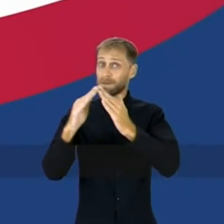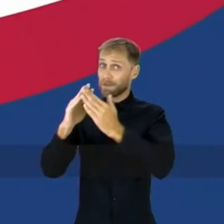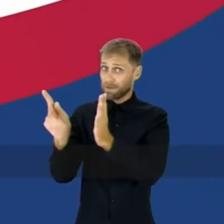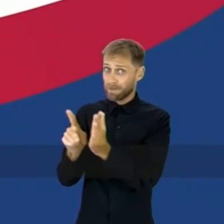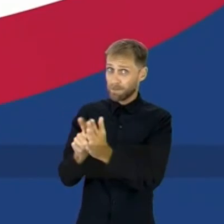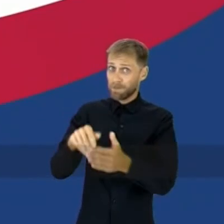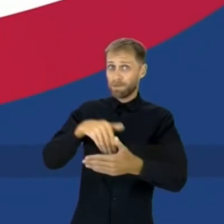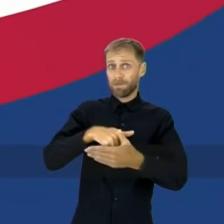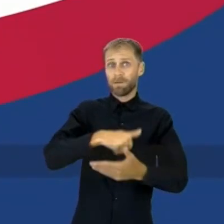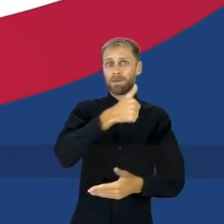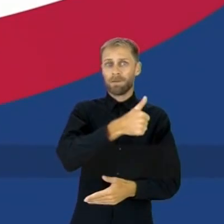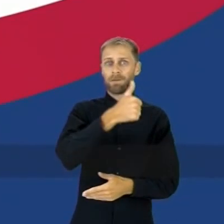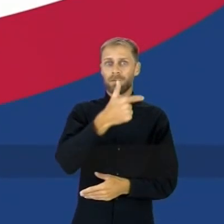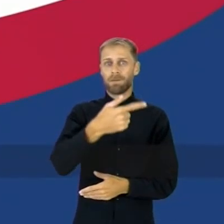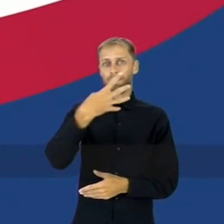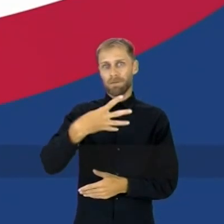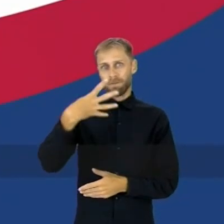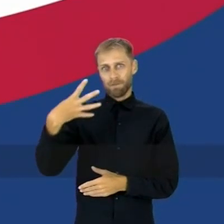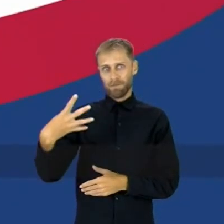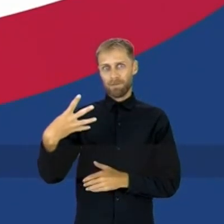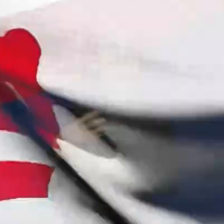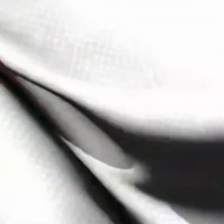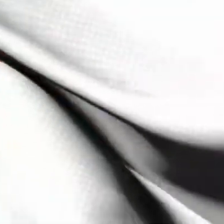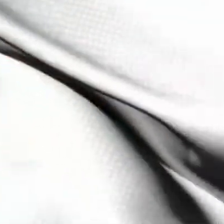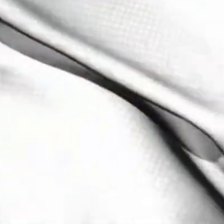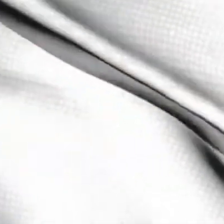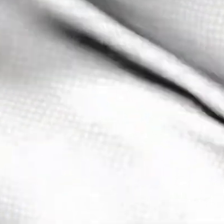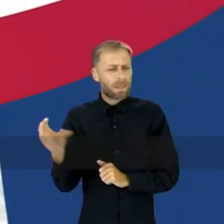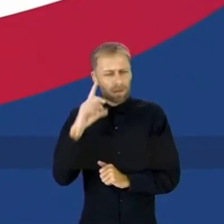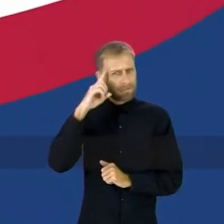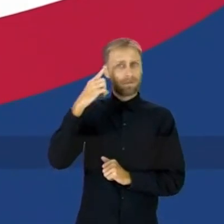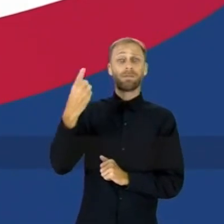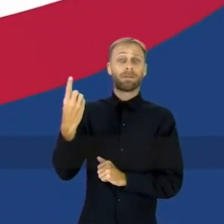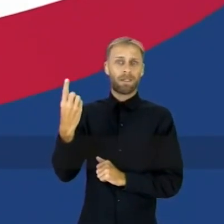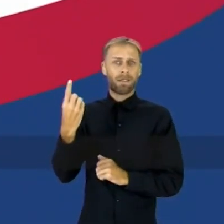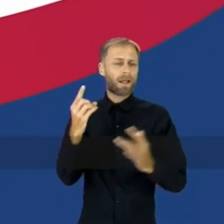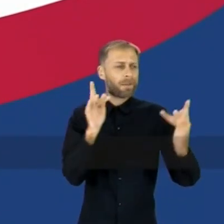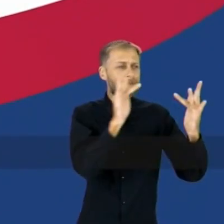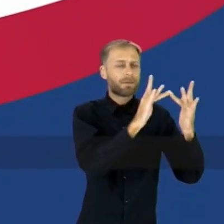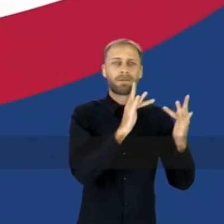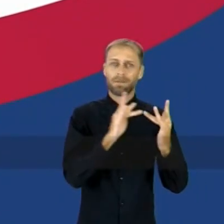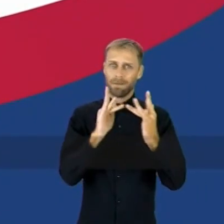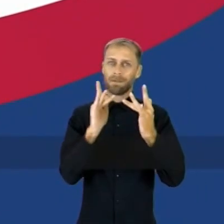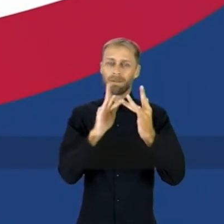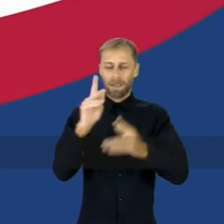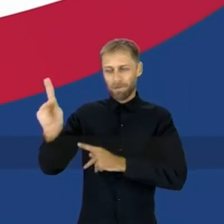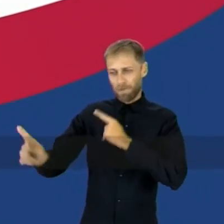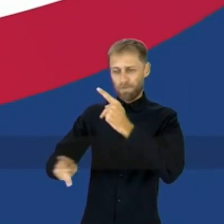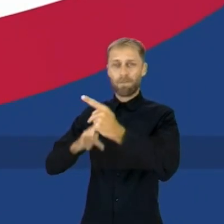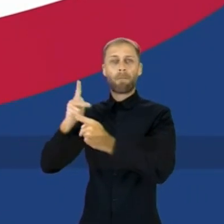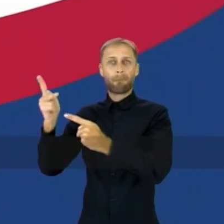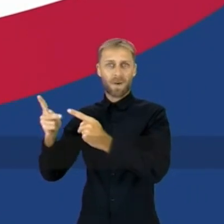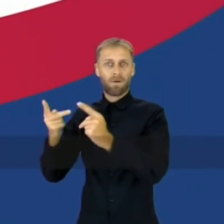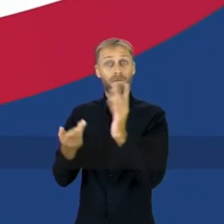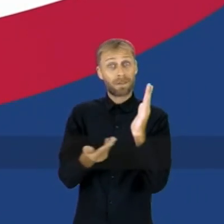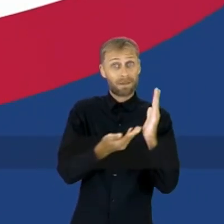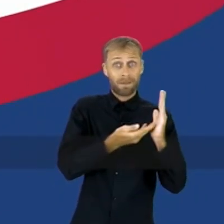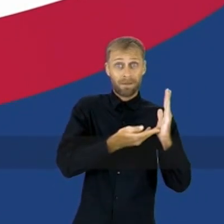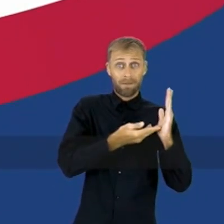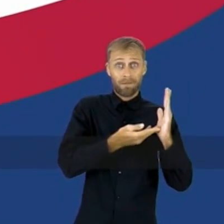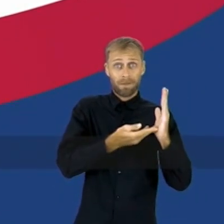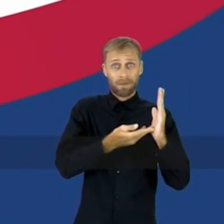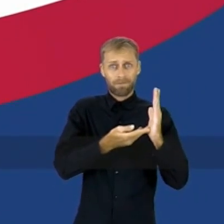própria Vote 1244 Vanderlei 10 Novas ideias Sem duelo de ligação entre o nosso povo e a Câmara Federal